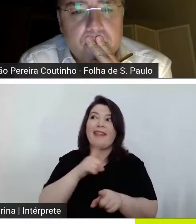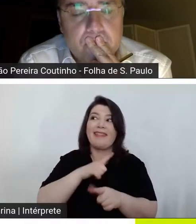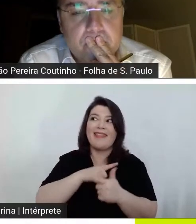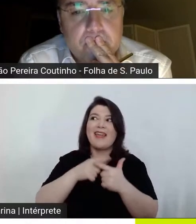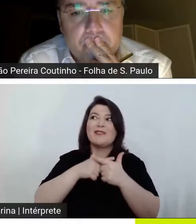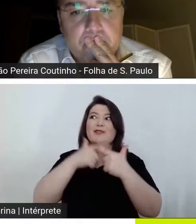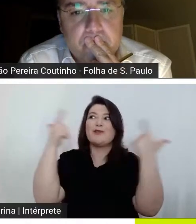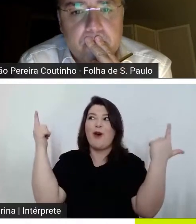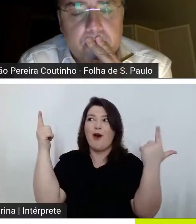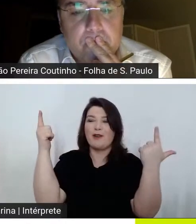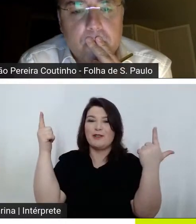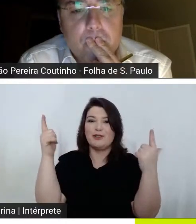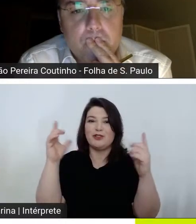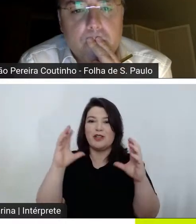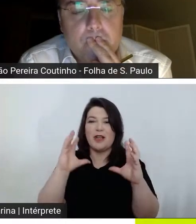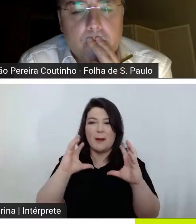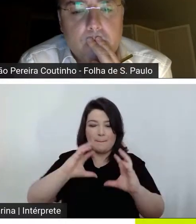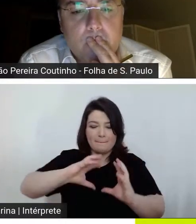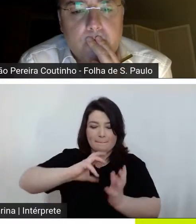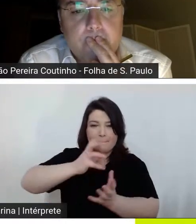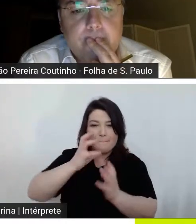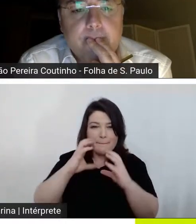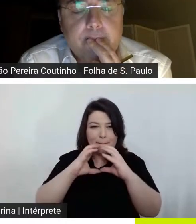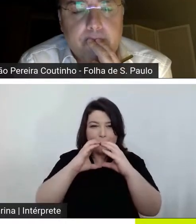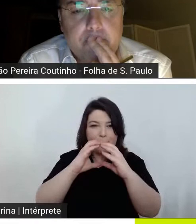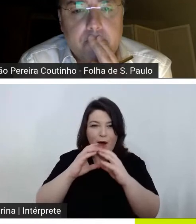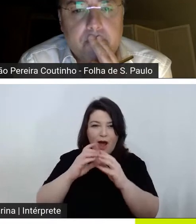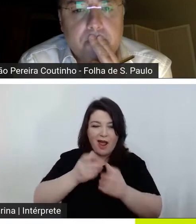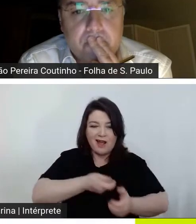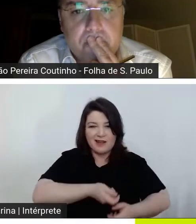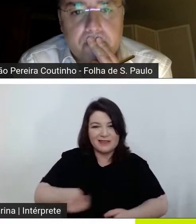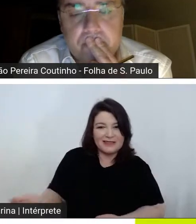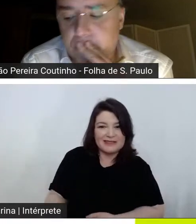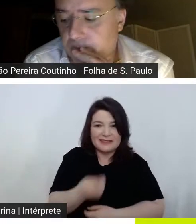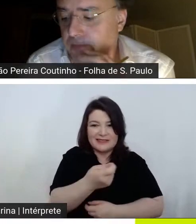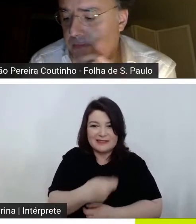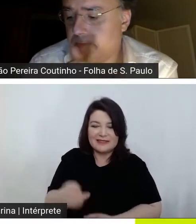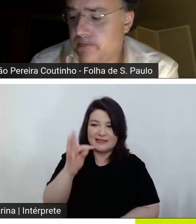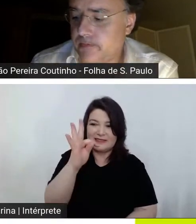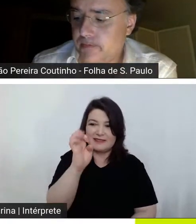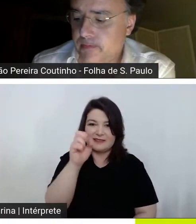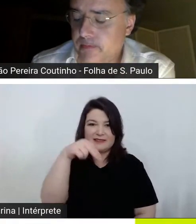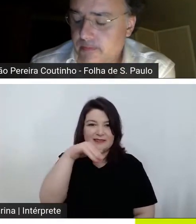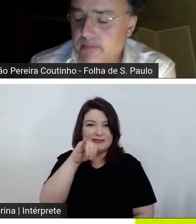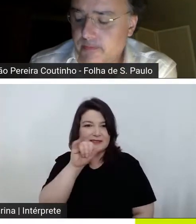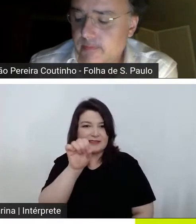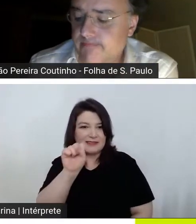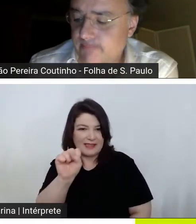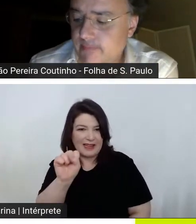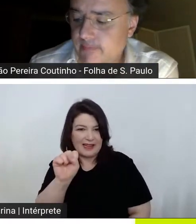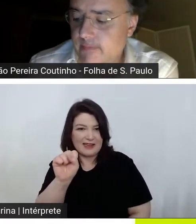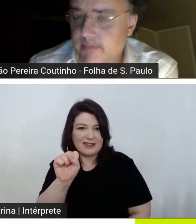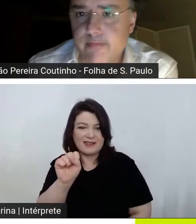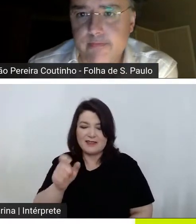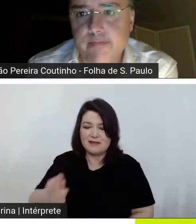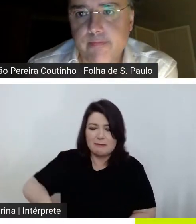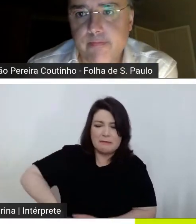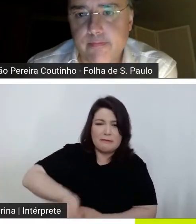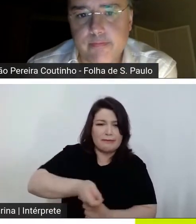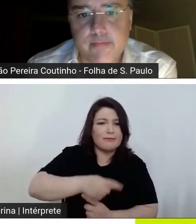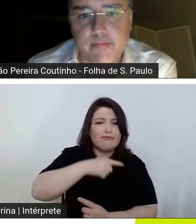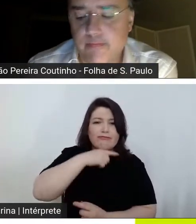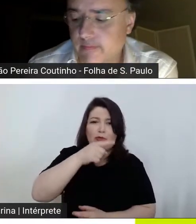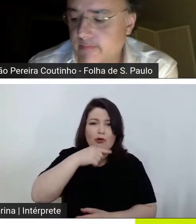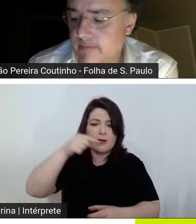imagem da bola de tênis que passa pela rede ou não passa por milímetros e isso faz toda a